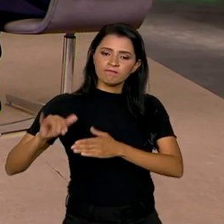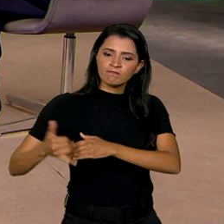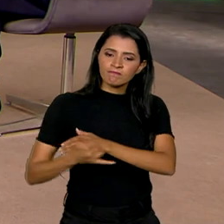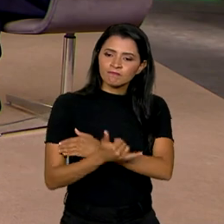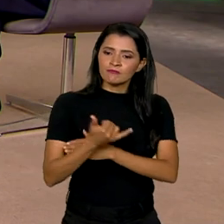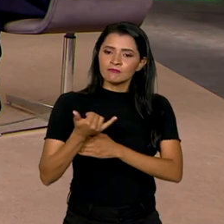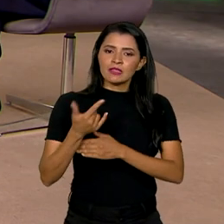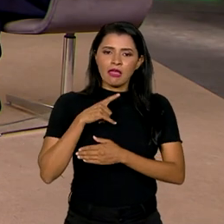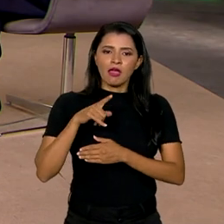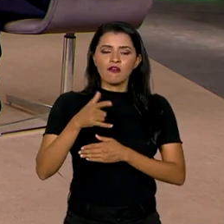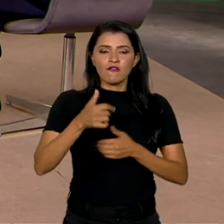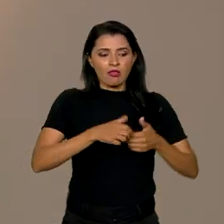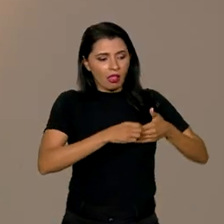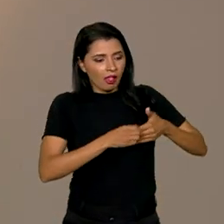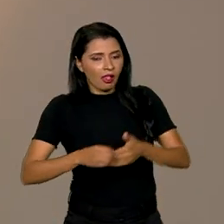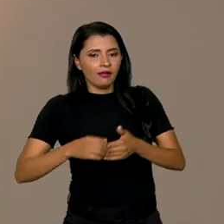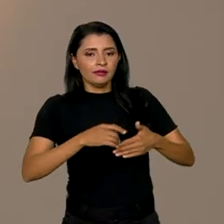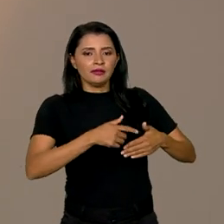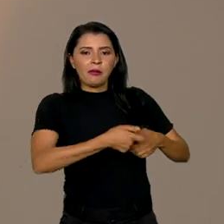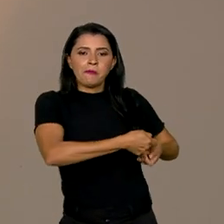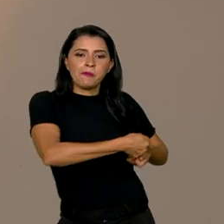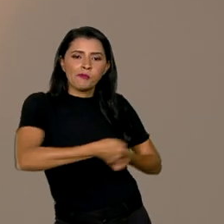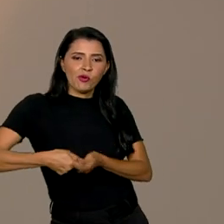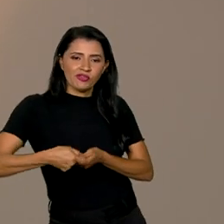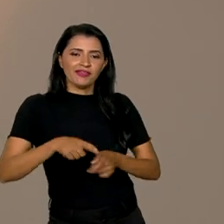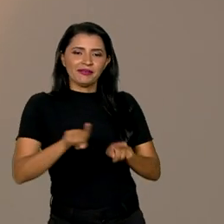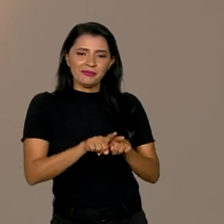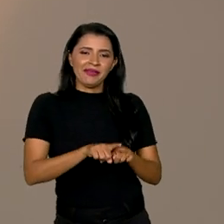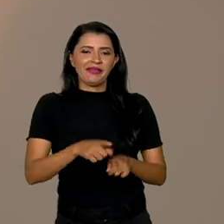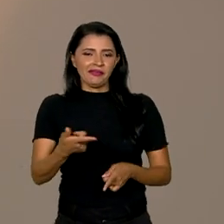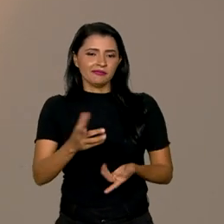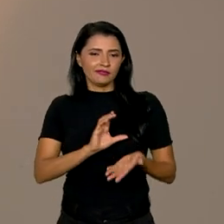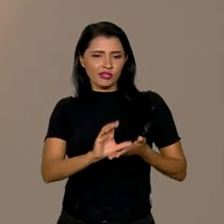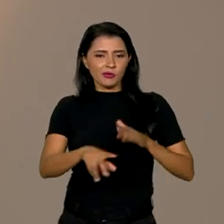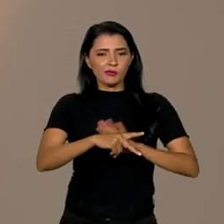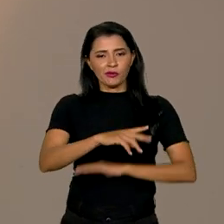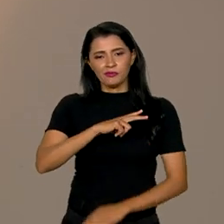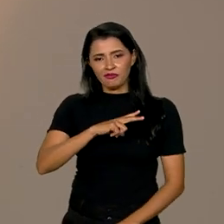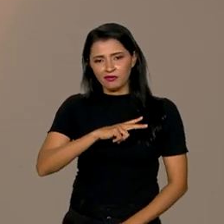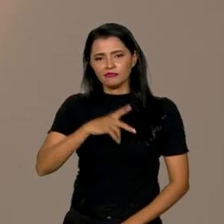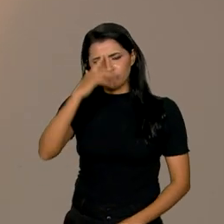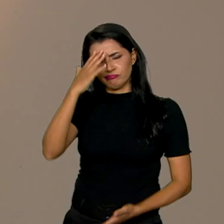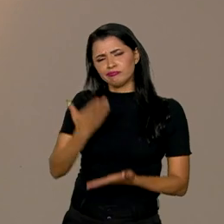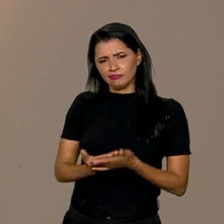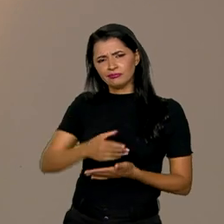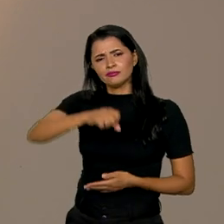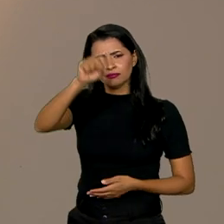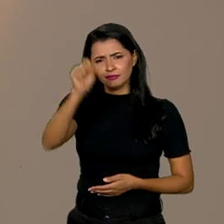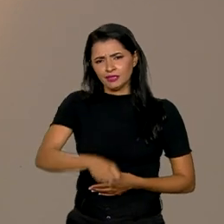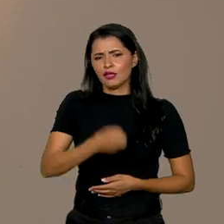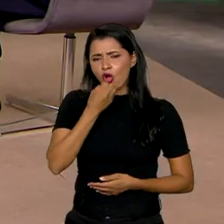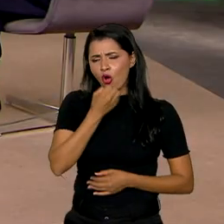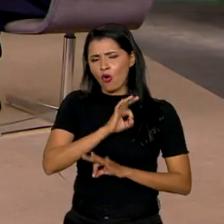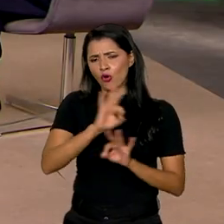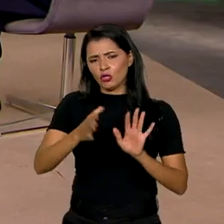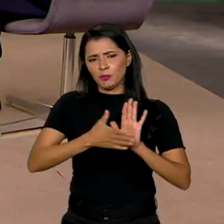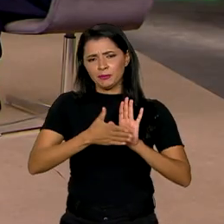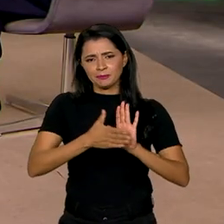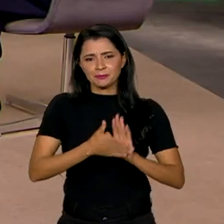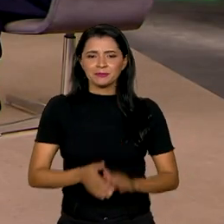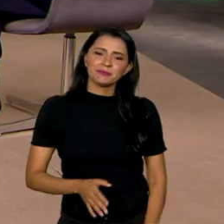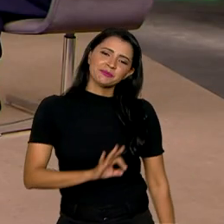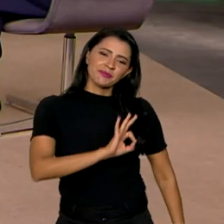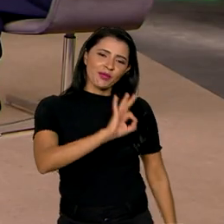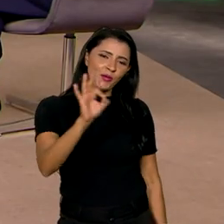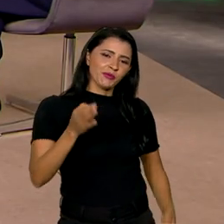ele arrasta investimento privado. Então, eu estou confiante que é uma boa proposta. Está ótimo.